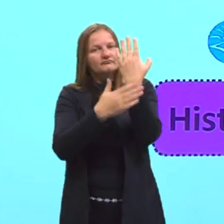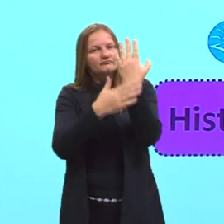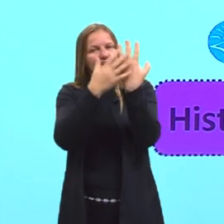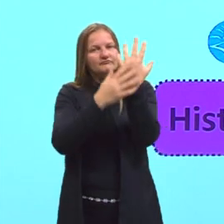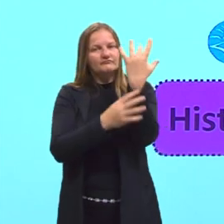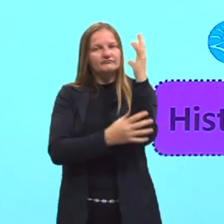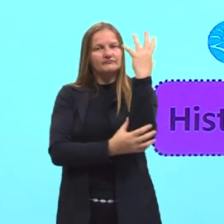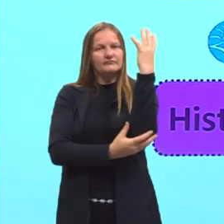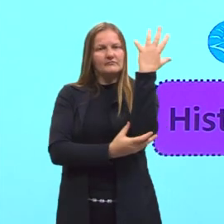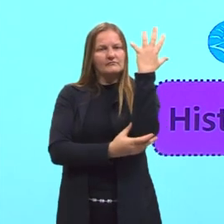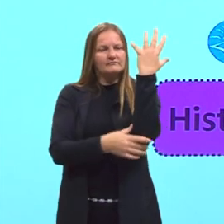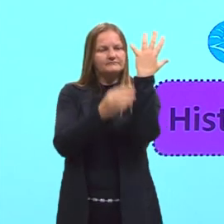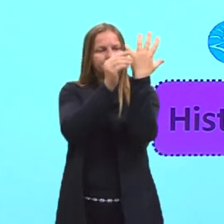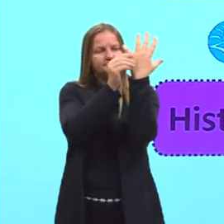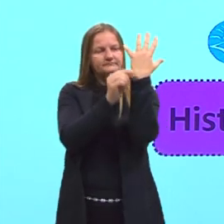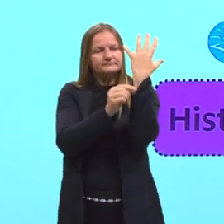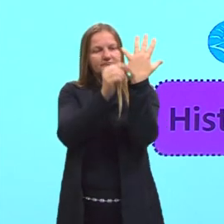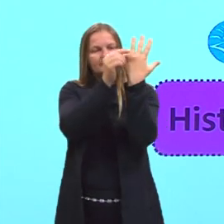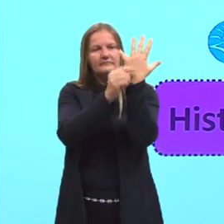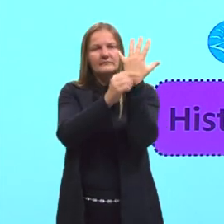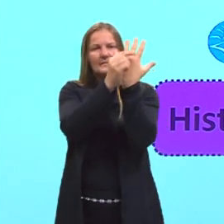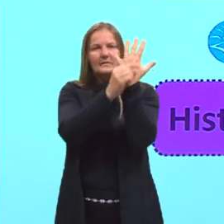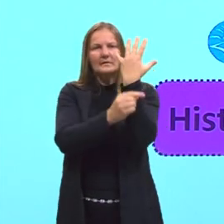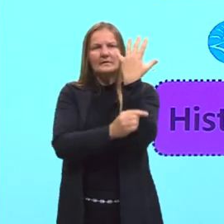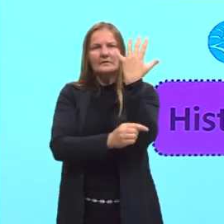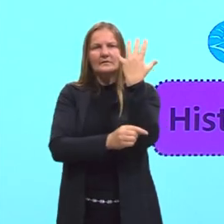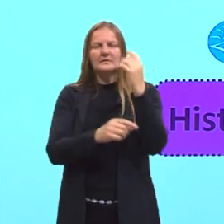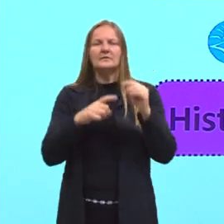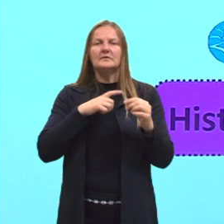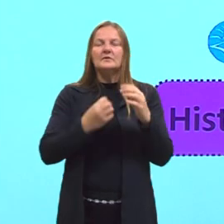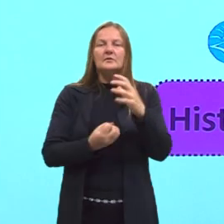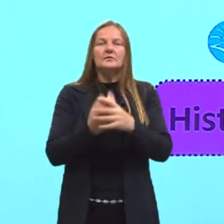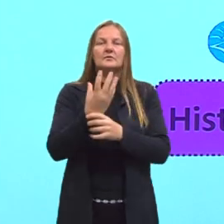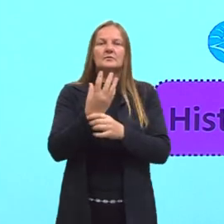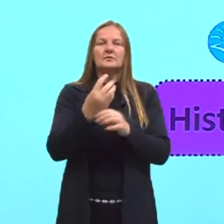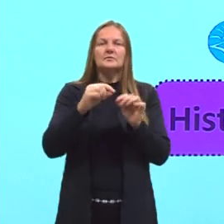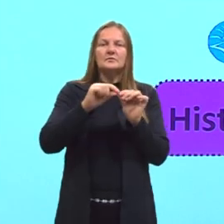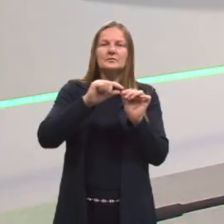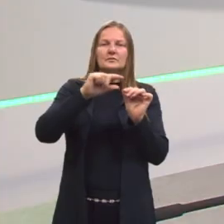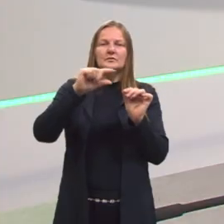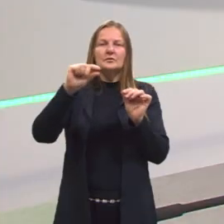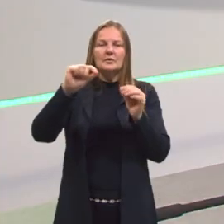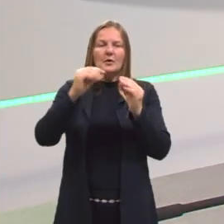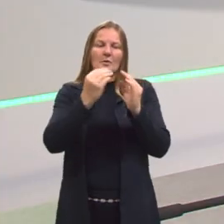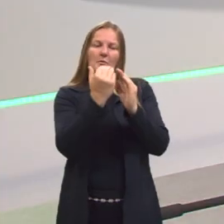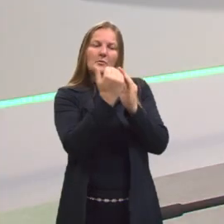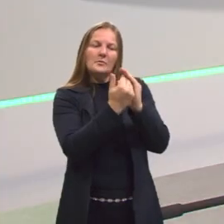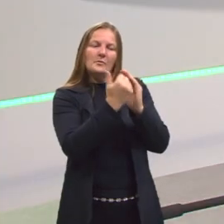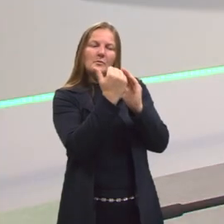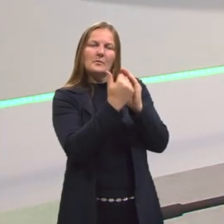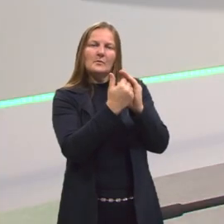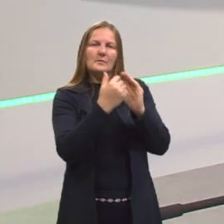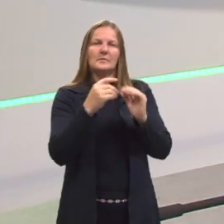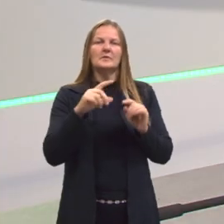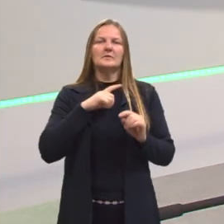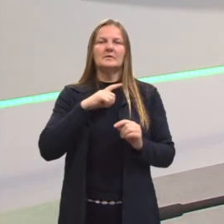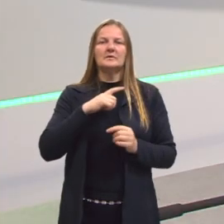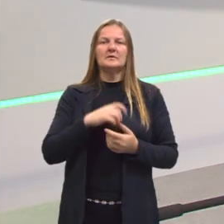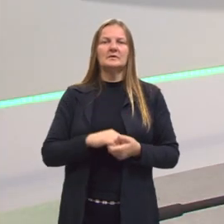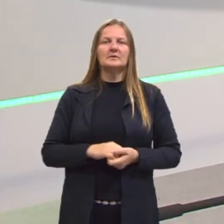de auxílio para o surgimento da periderme. Já o